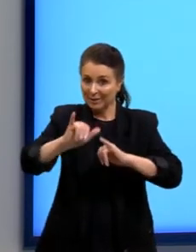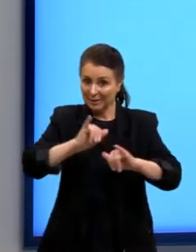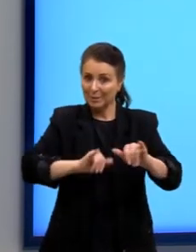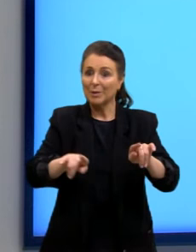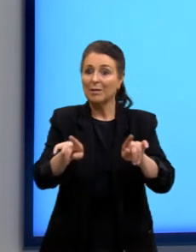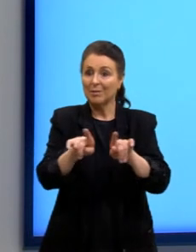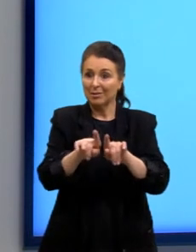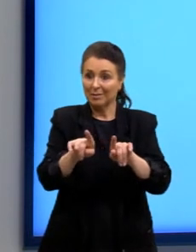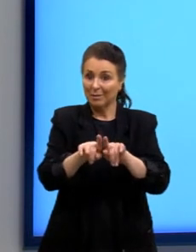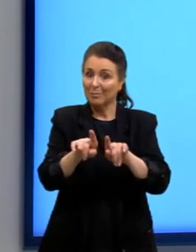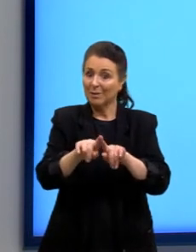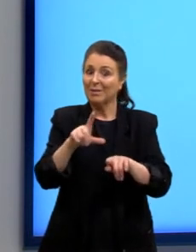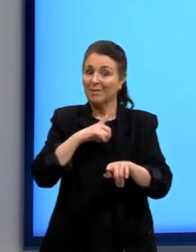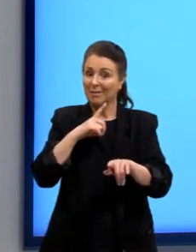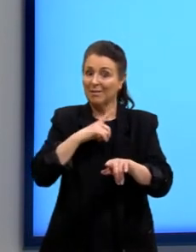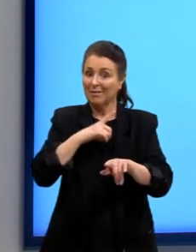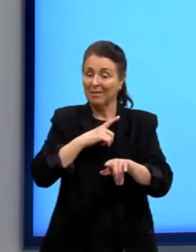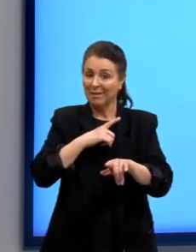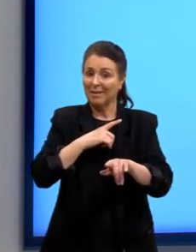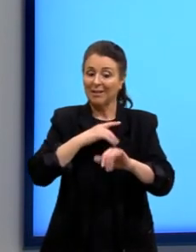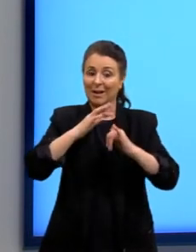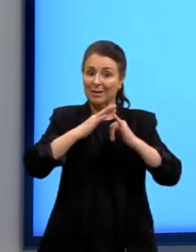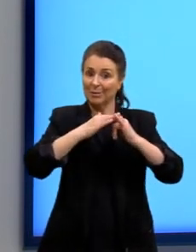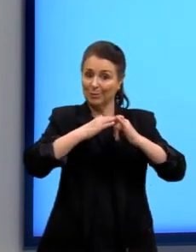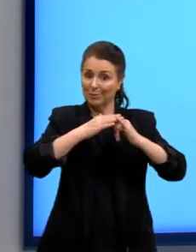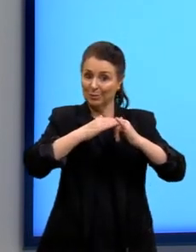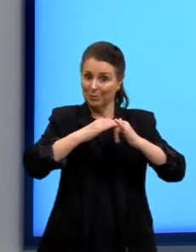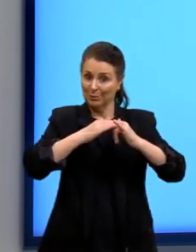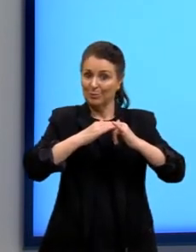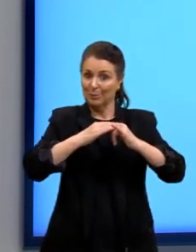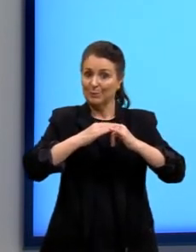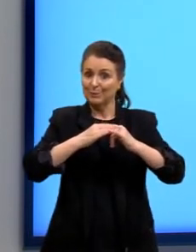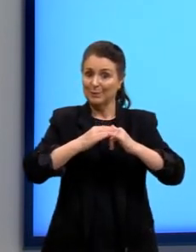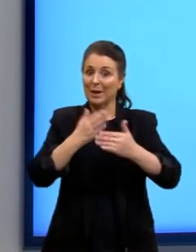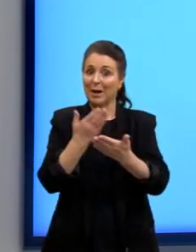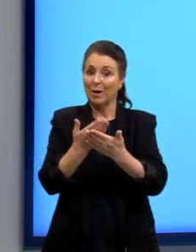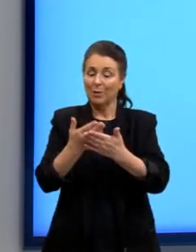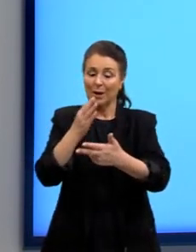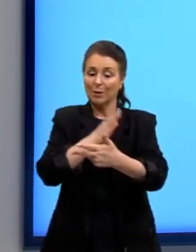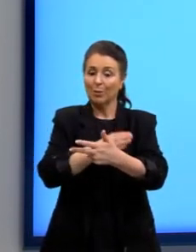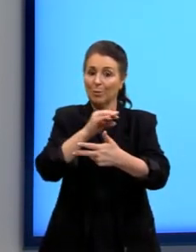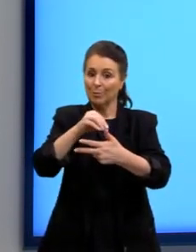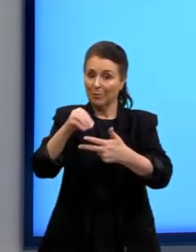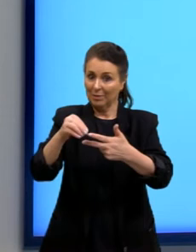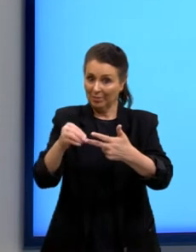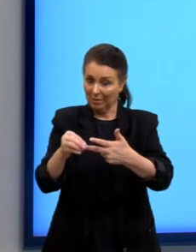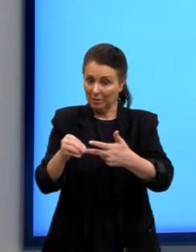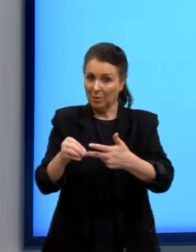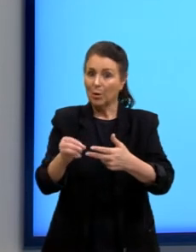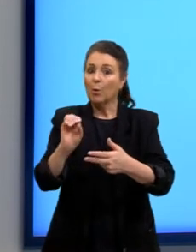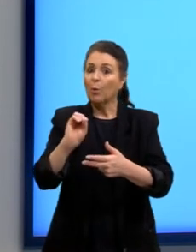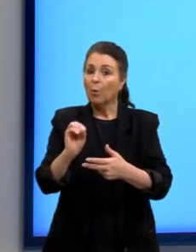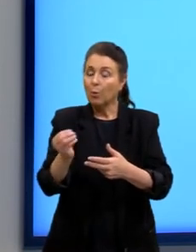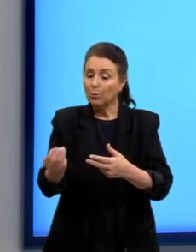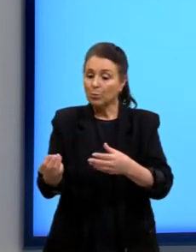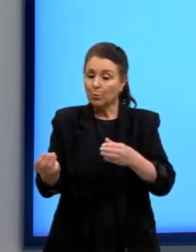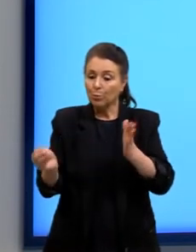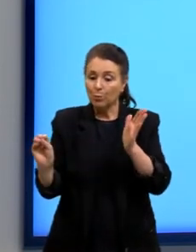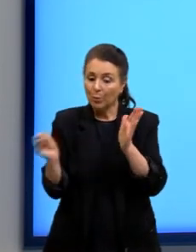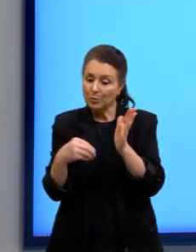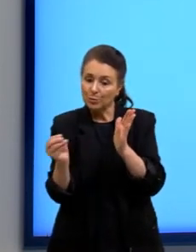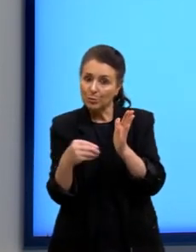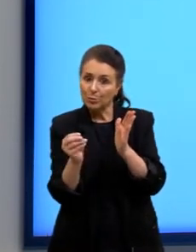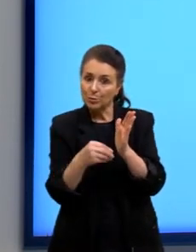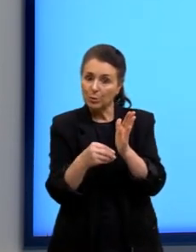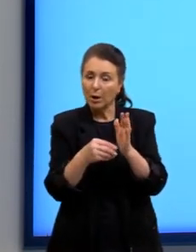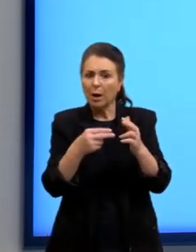das aulas de química do pré-ENEM ou também a gente pode adicionar para que não ocorra essa reação um agente